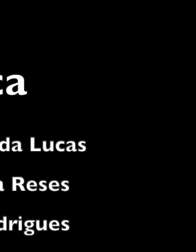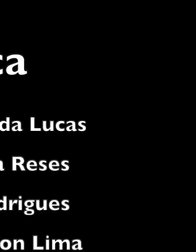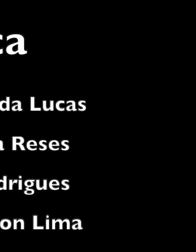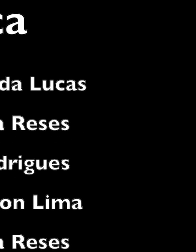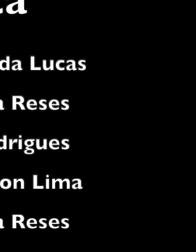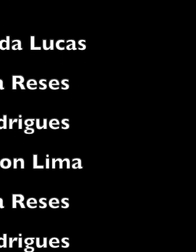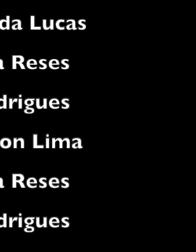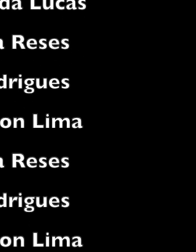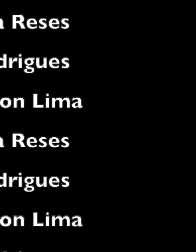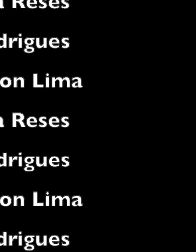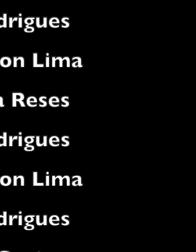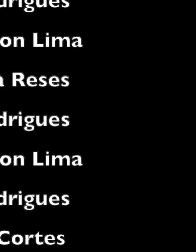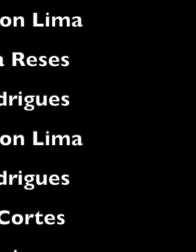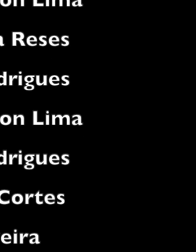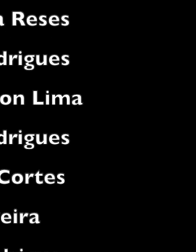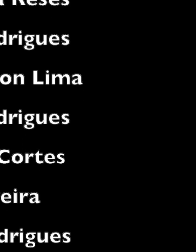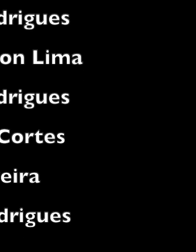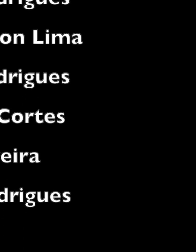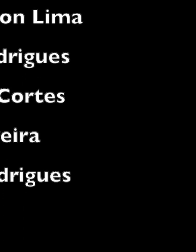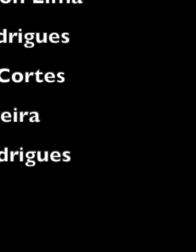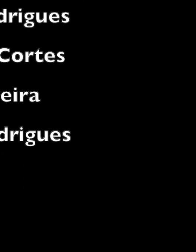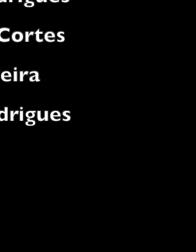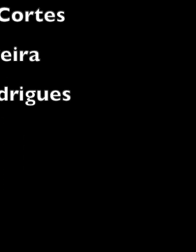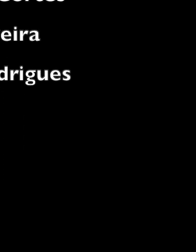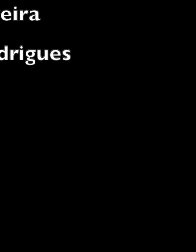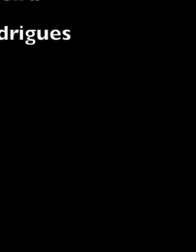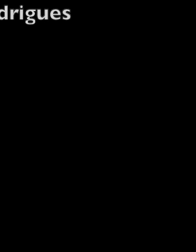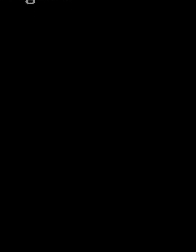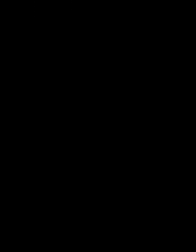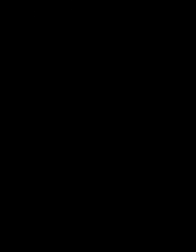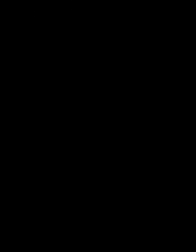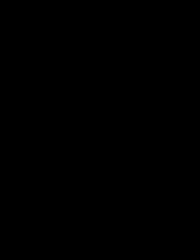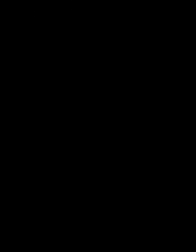E aí E aí E aí Obrigado.